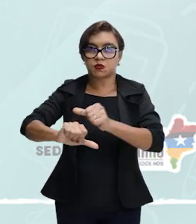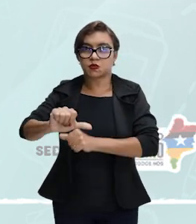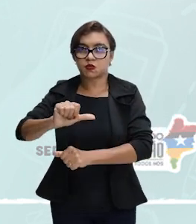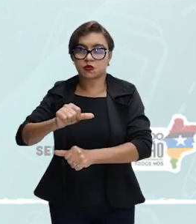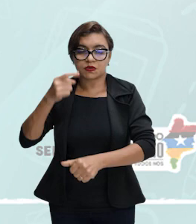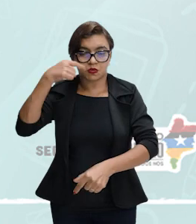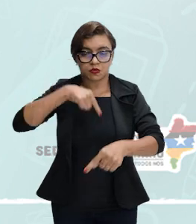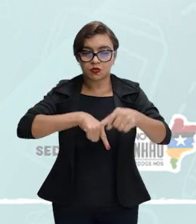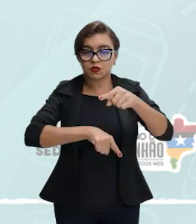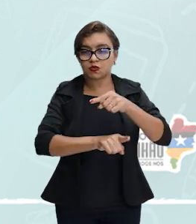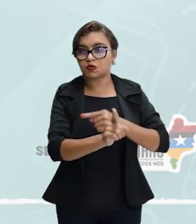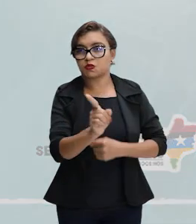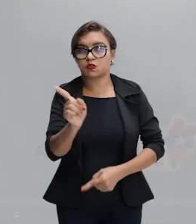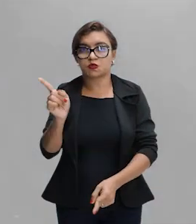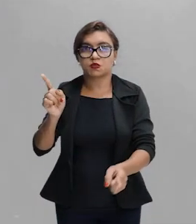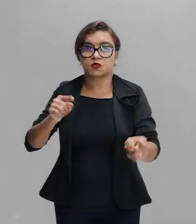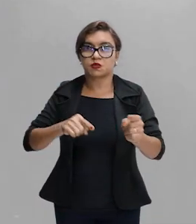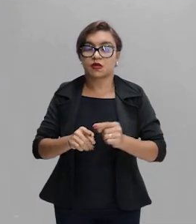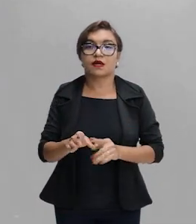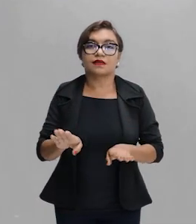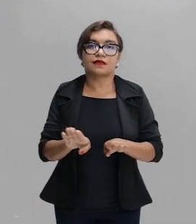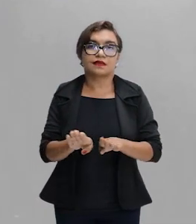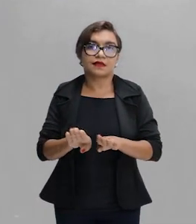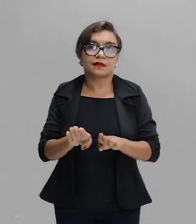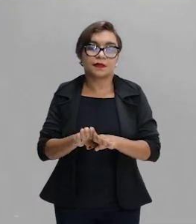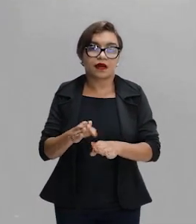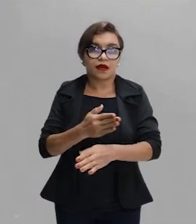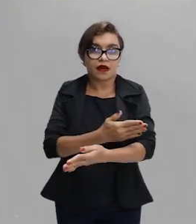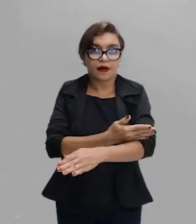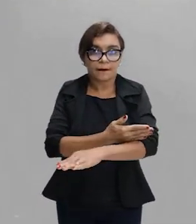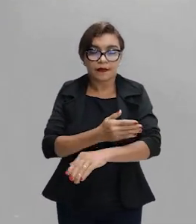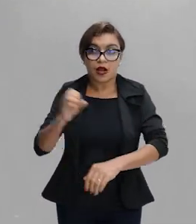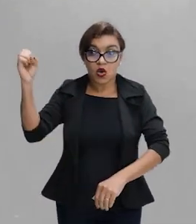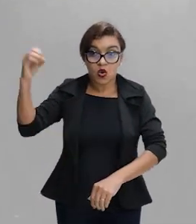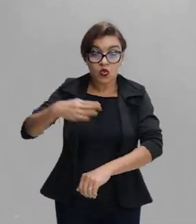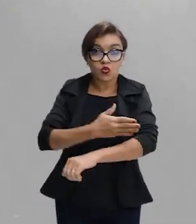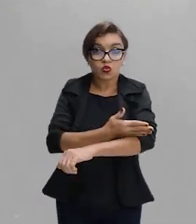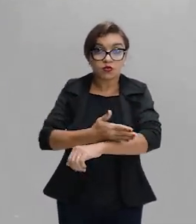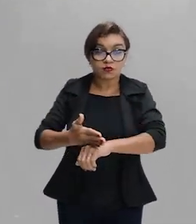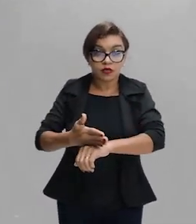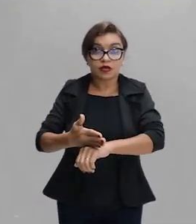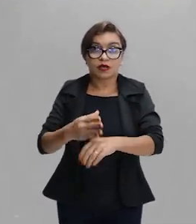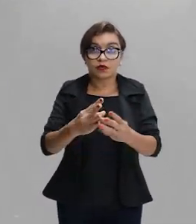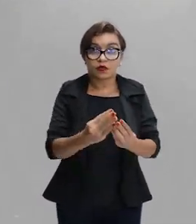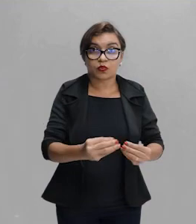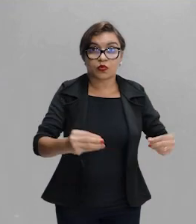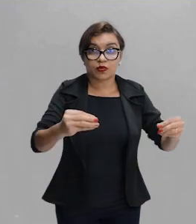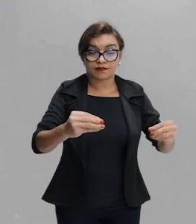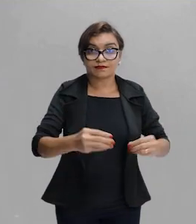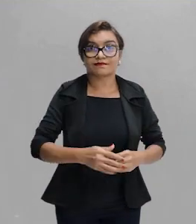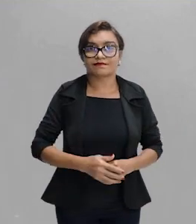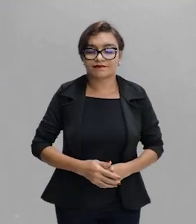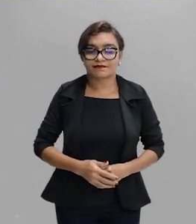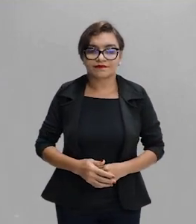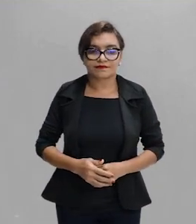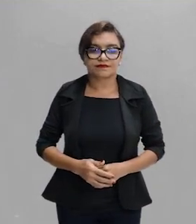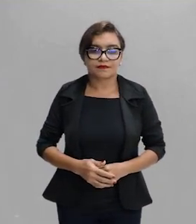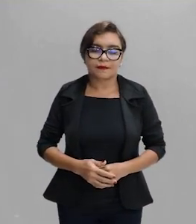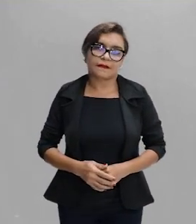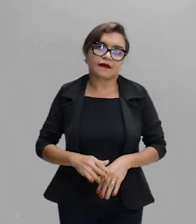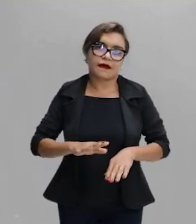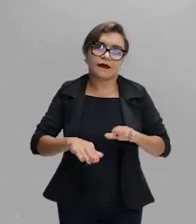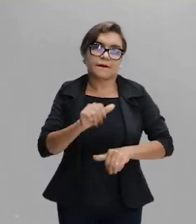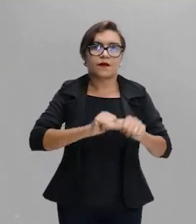sofrer desvios e também vai sofrer a decomposição dessa luz branca Certo? Essa decomposição da luz branca vai se dar entre o